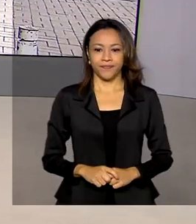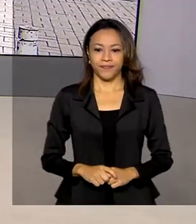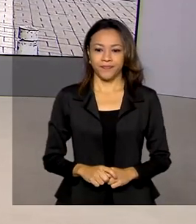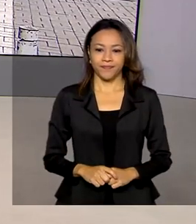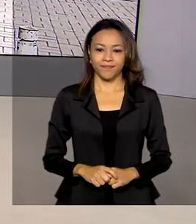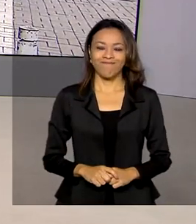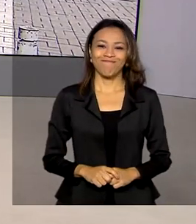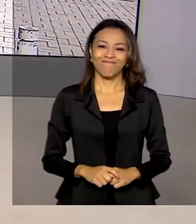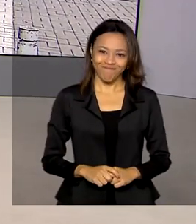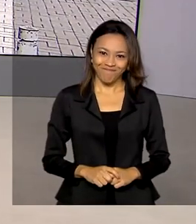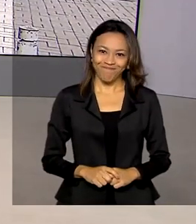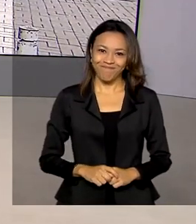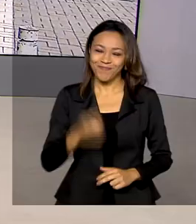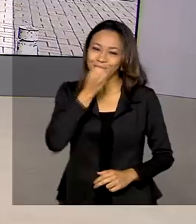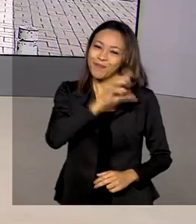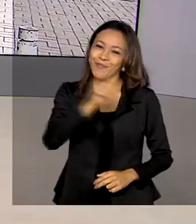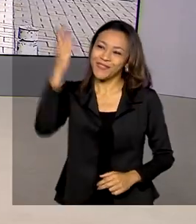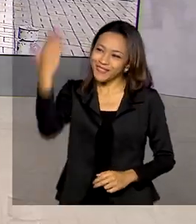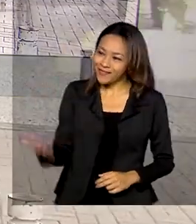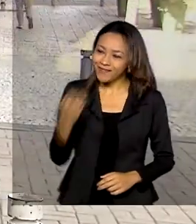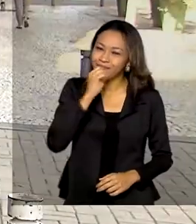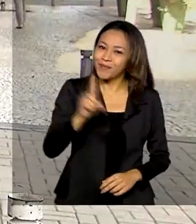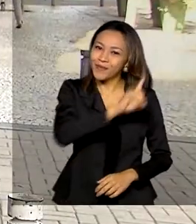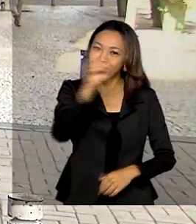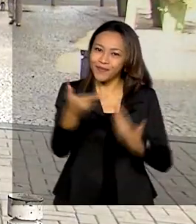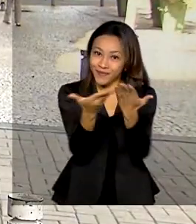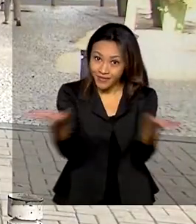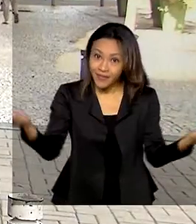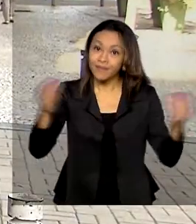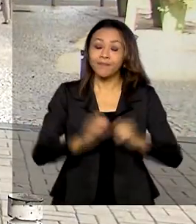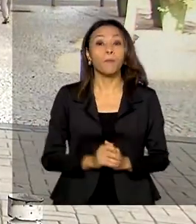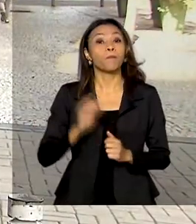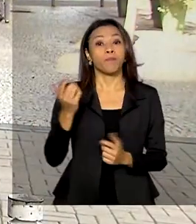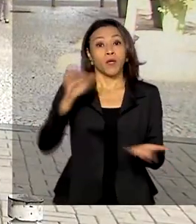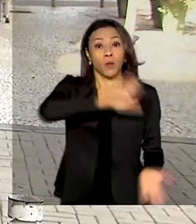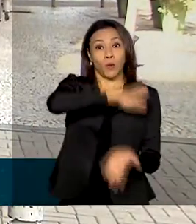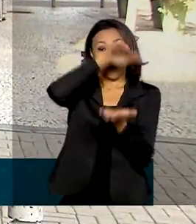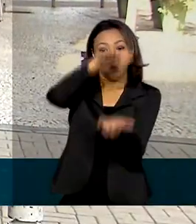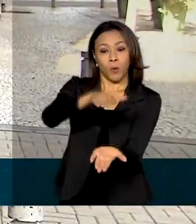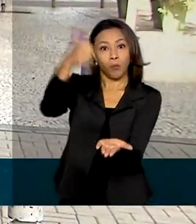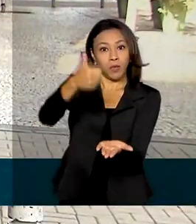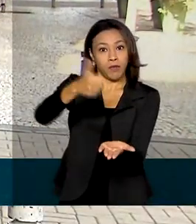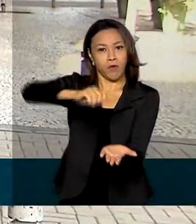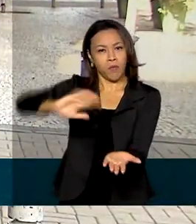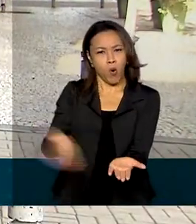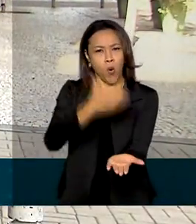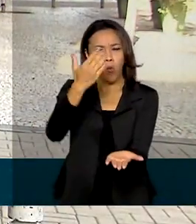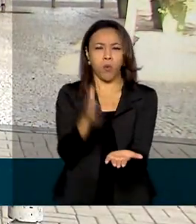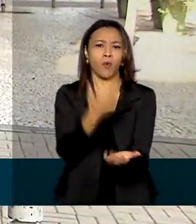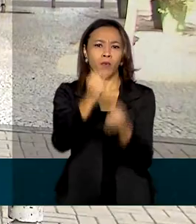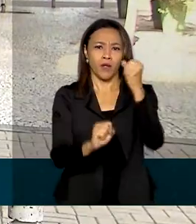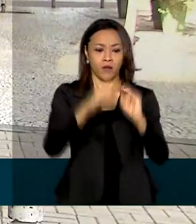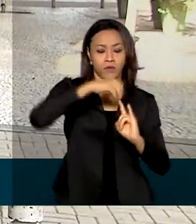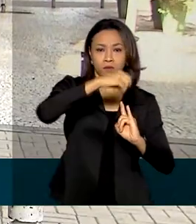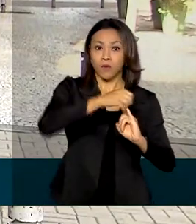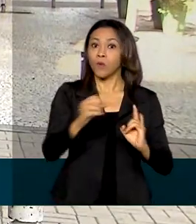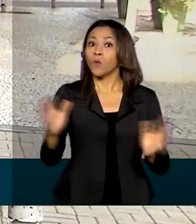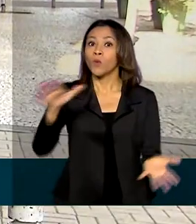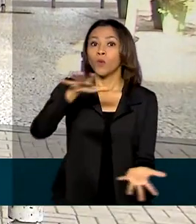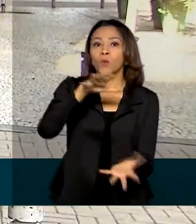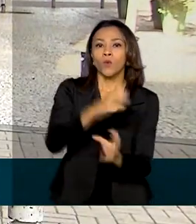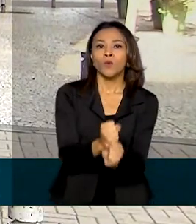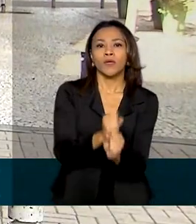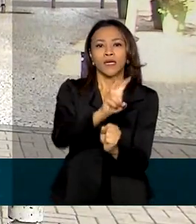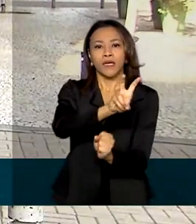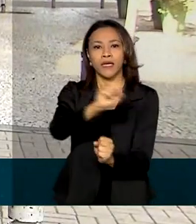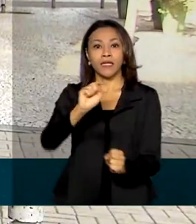Oi, Daniela. Bom dia para você. Bom dia a todos. O primeiro lote fabricado pela Fundação Oswaldo Cruz, com 500 mil doses, foi